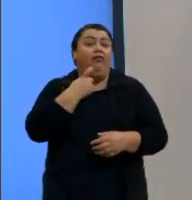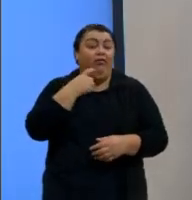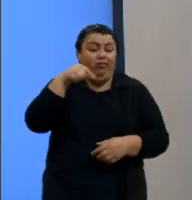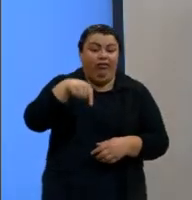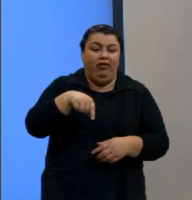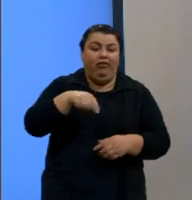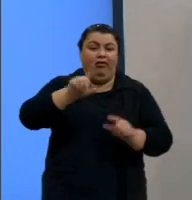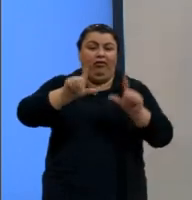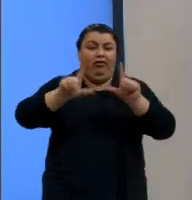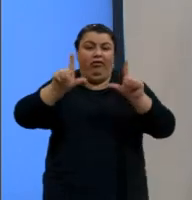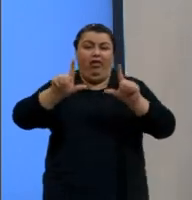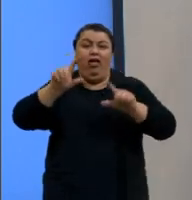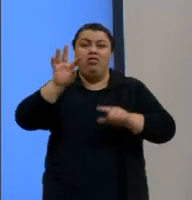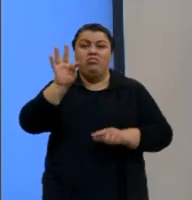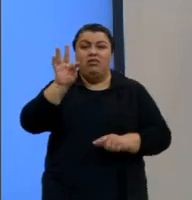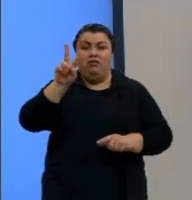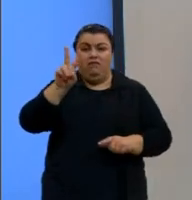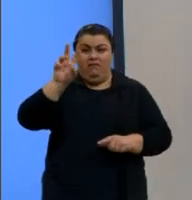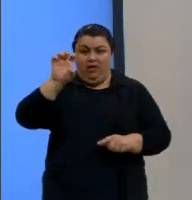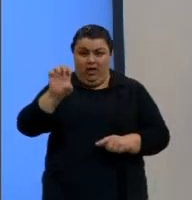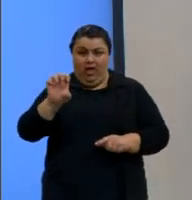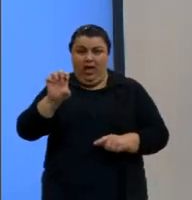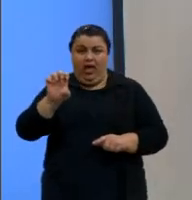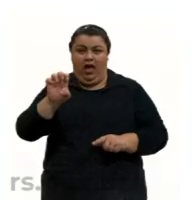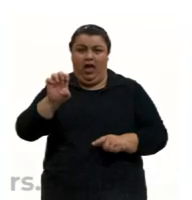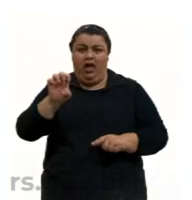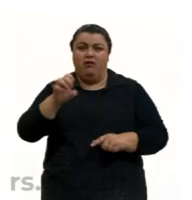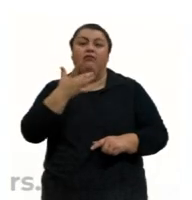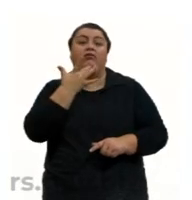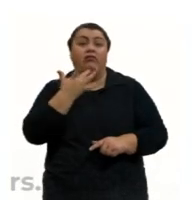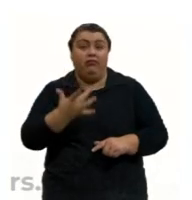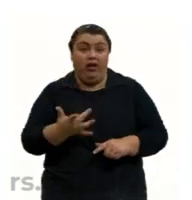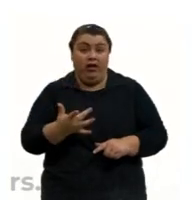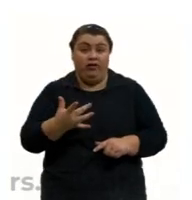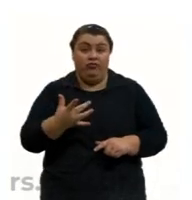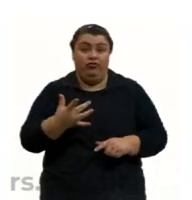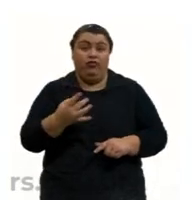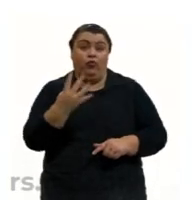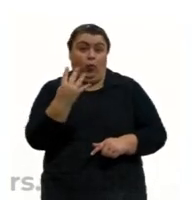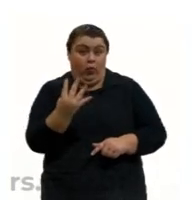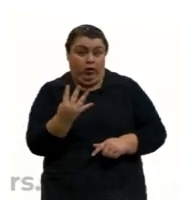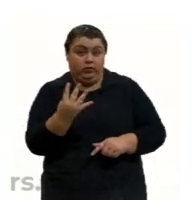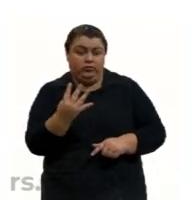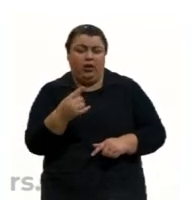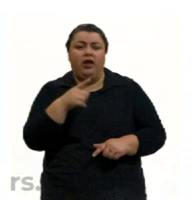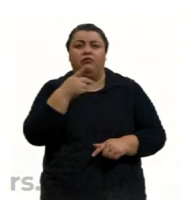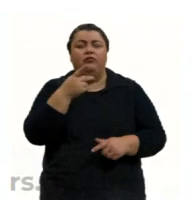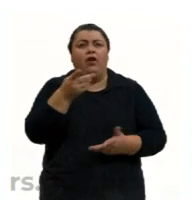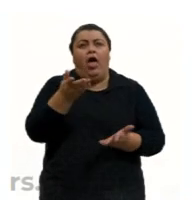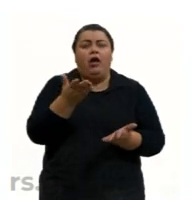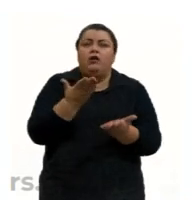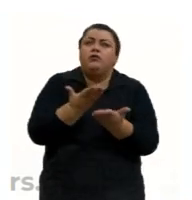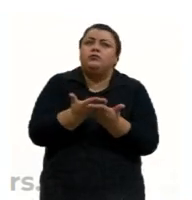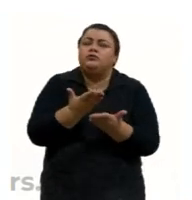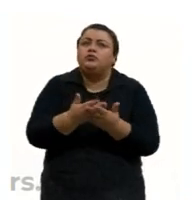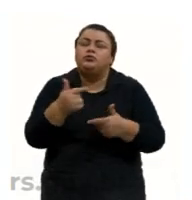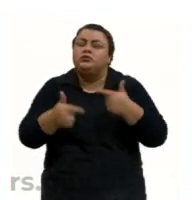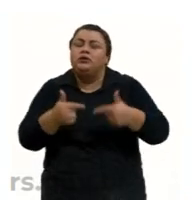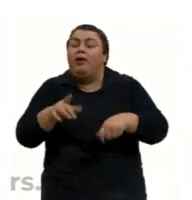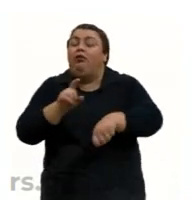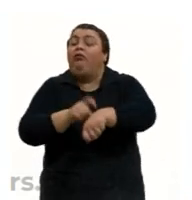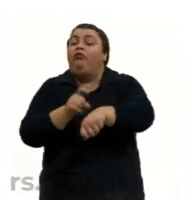TVE, das 16h às 17h30. Aí você vai me dizer, mas eu estudo e eu trabalho nesse horário, não tem problema.